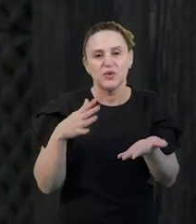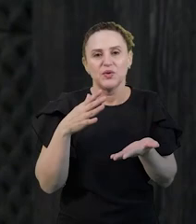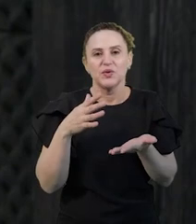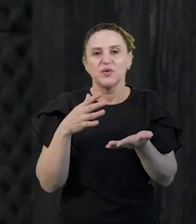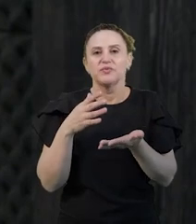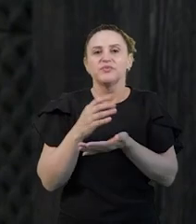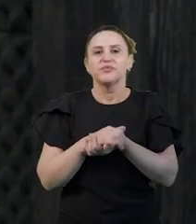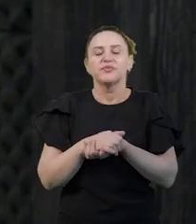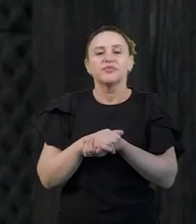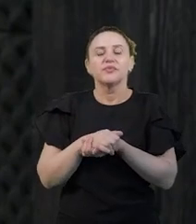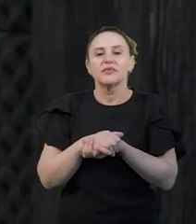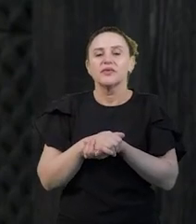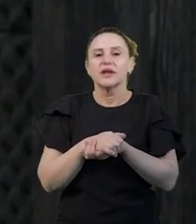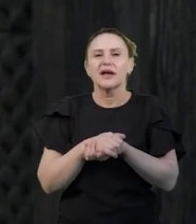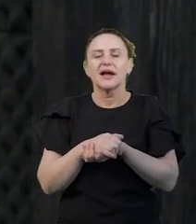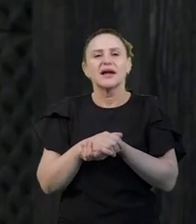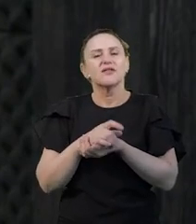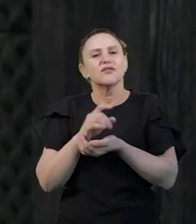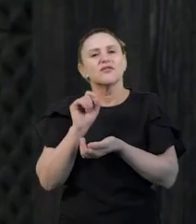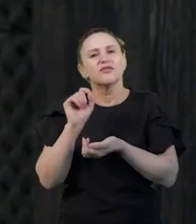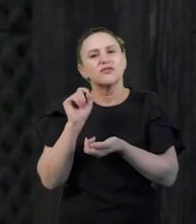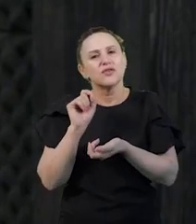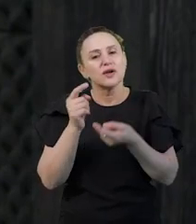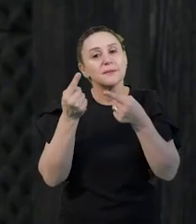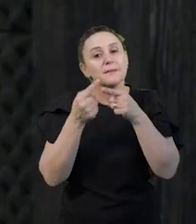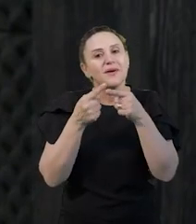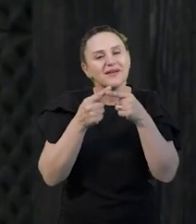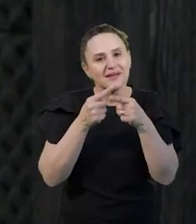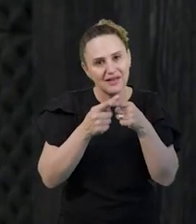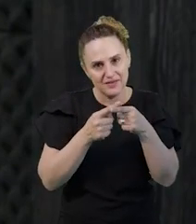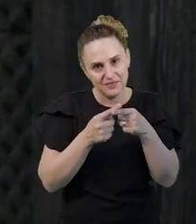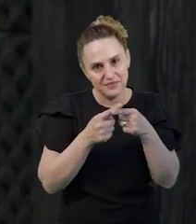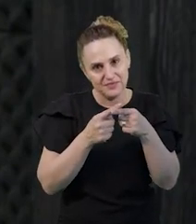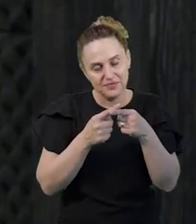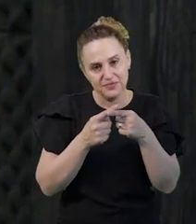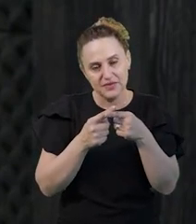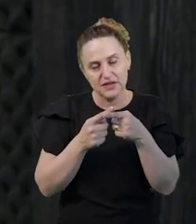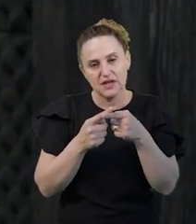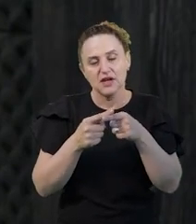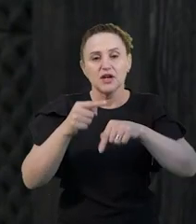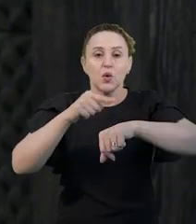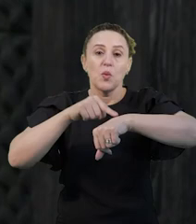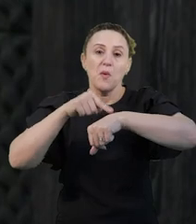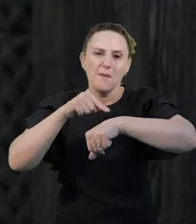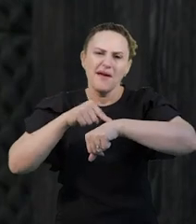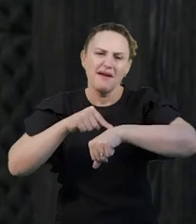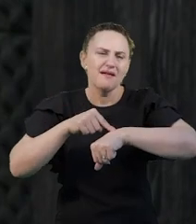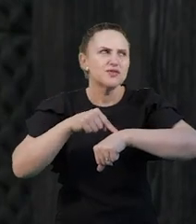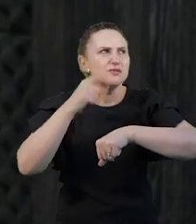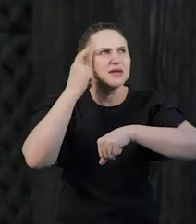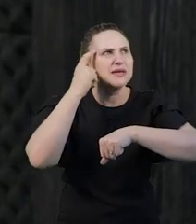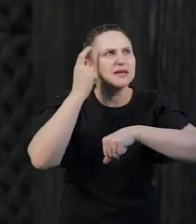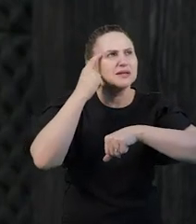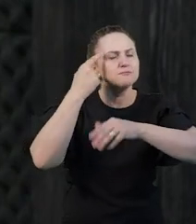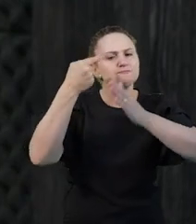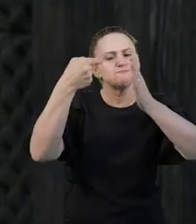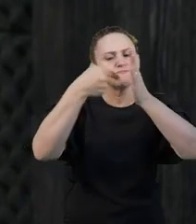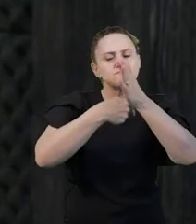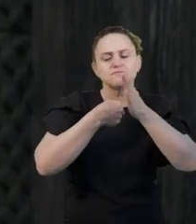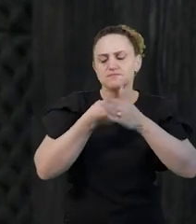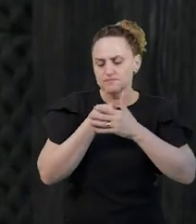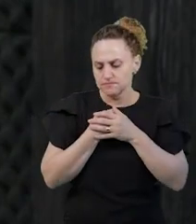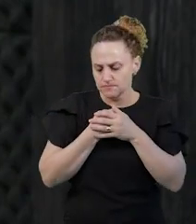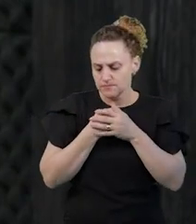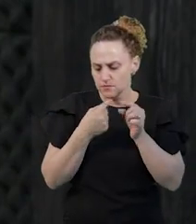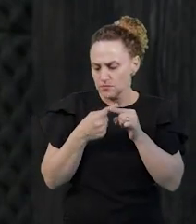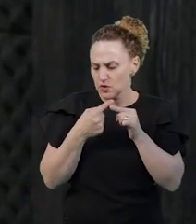primário, foi justamente porque chegou um momento em que eu me perguntei por